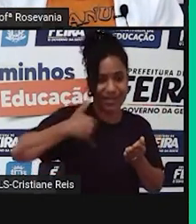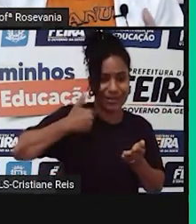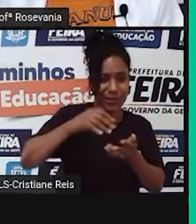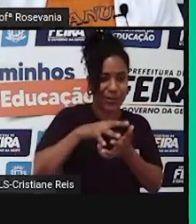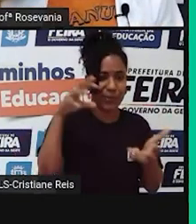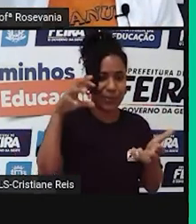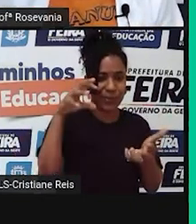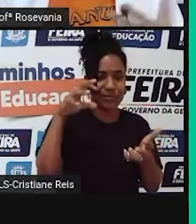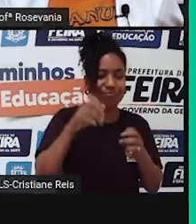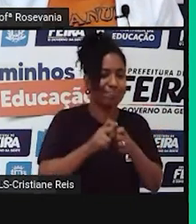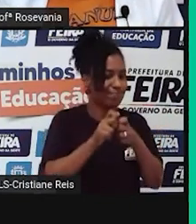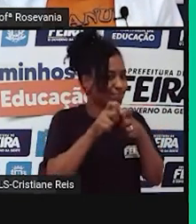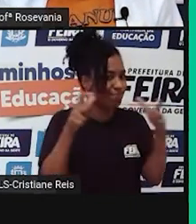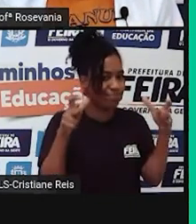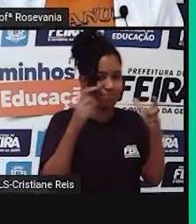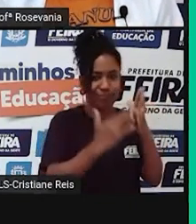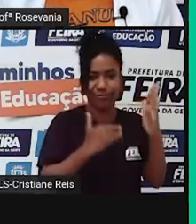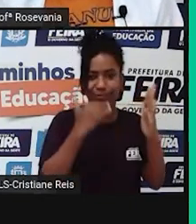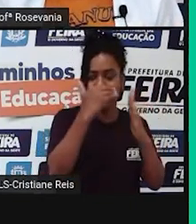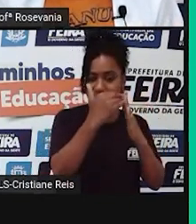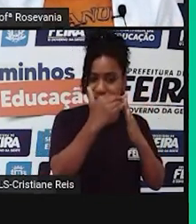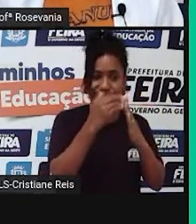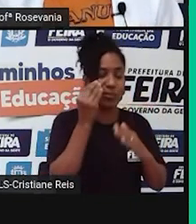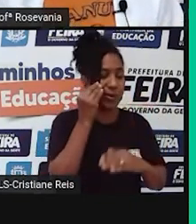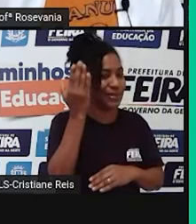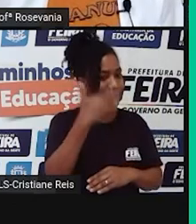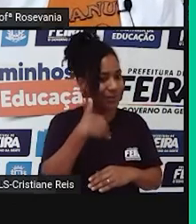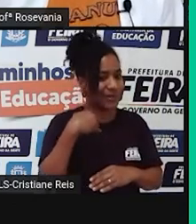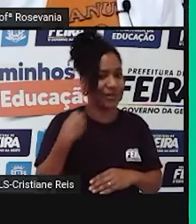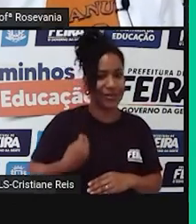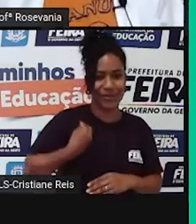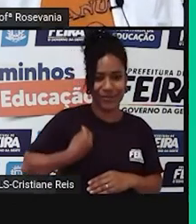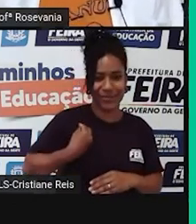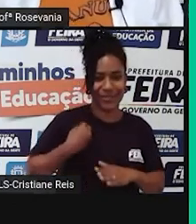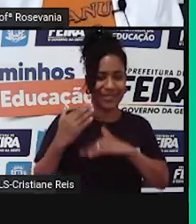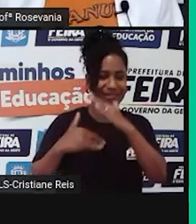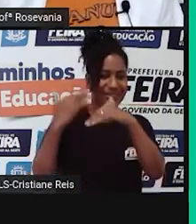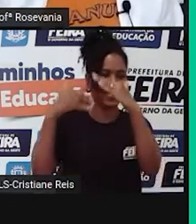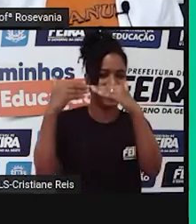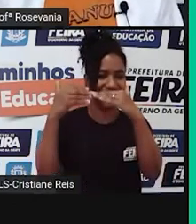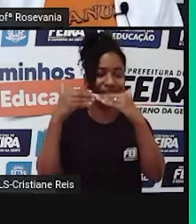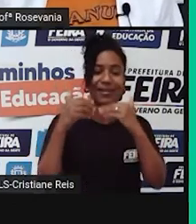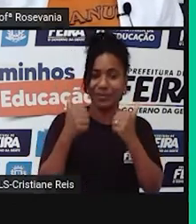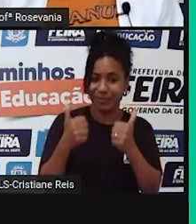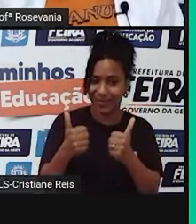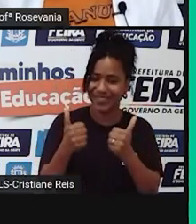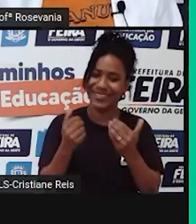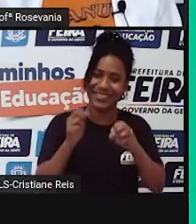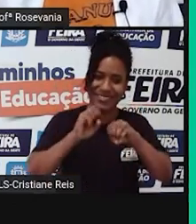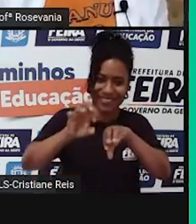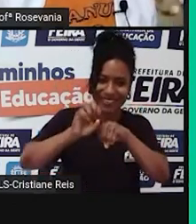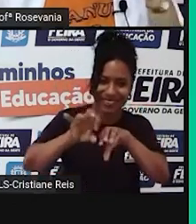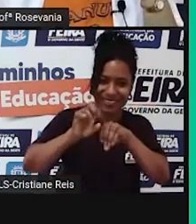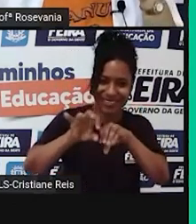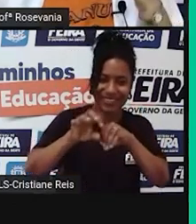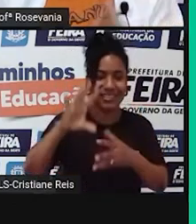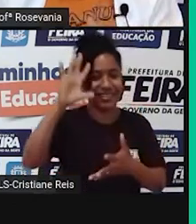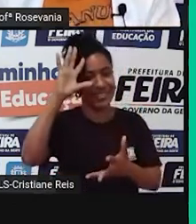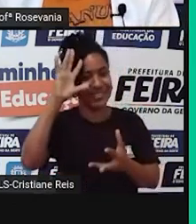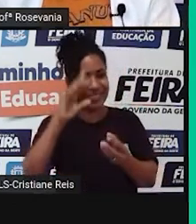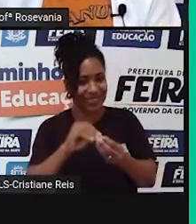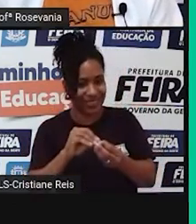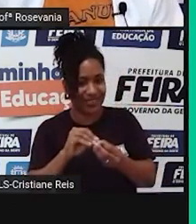idosa, ou seja, a expectativa de vida da gente está aumentando. Essa foi a aula de hoje, espero que vocês tenham compreendido, qualquer coisa,